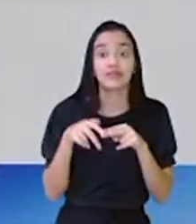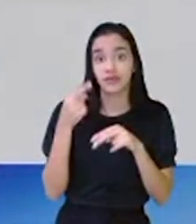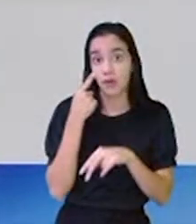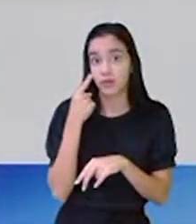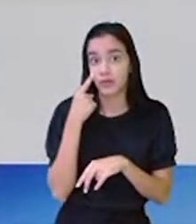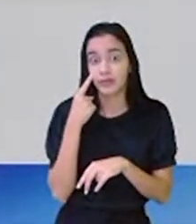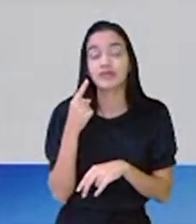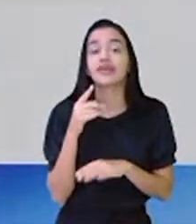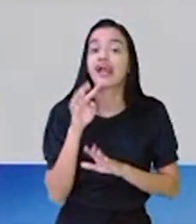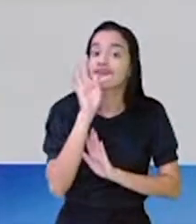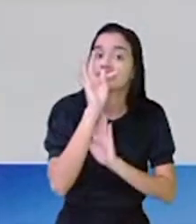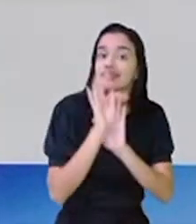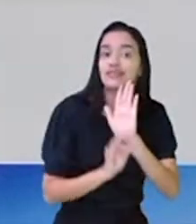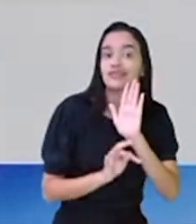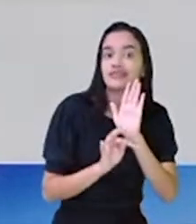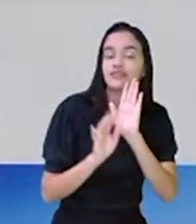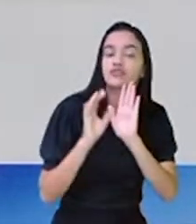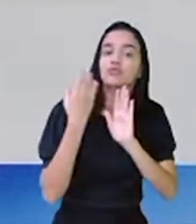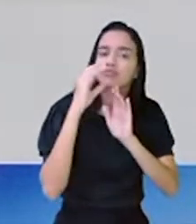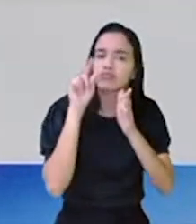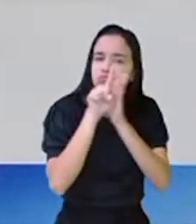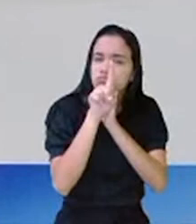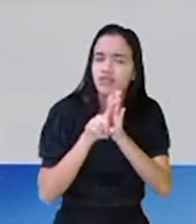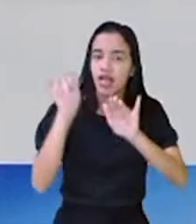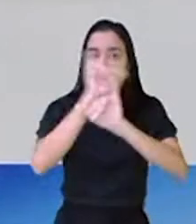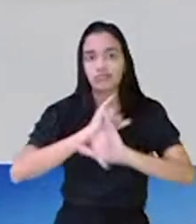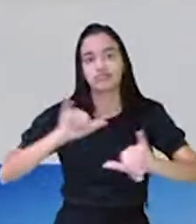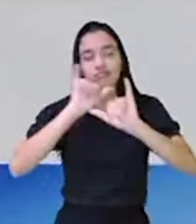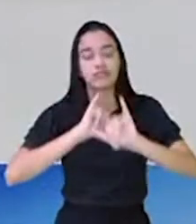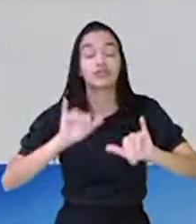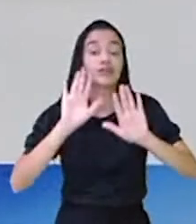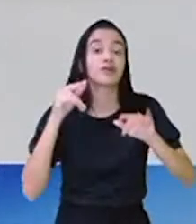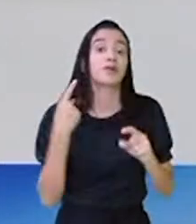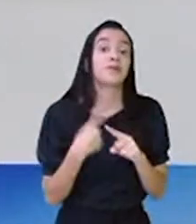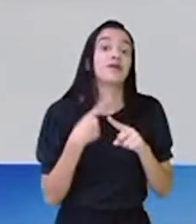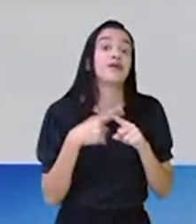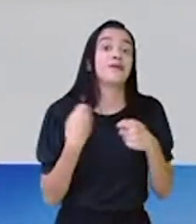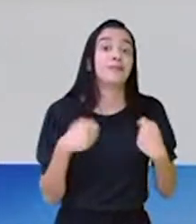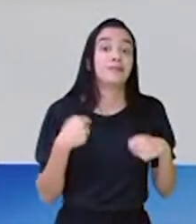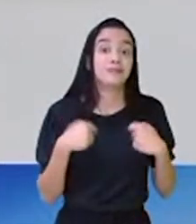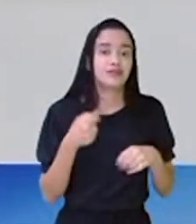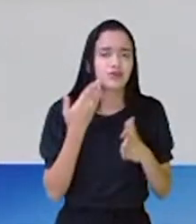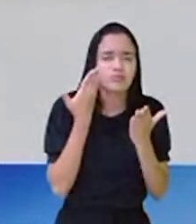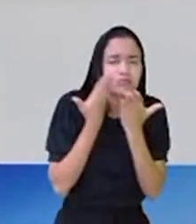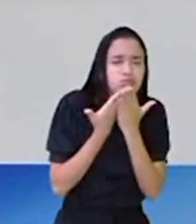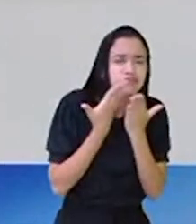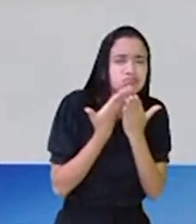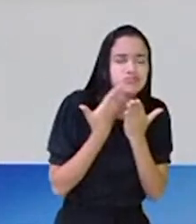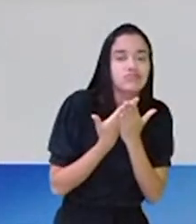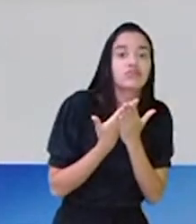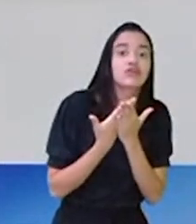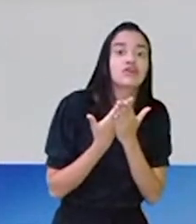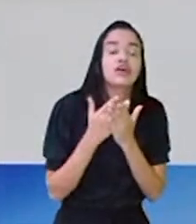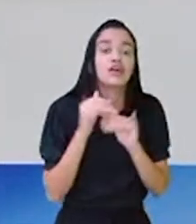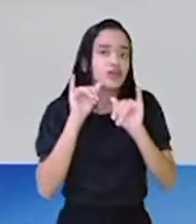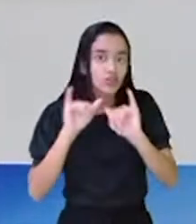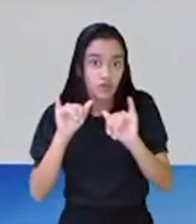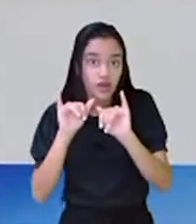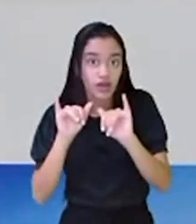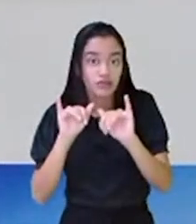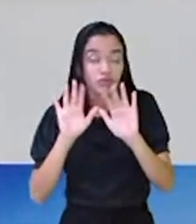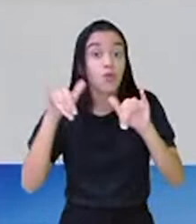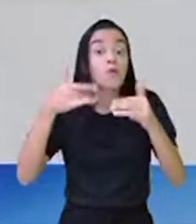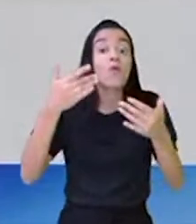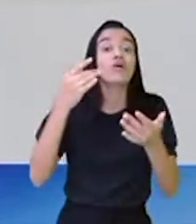o nome. Textos de divulgação científica. Porque ele precisa ser estudado. Ele só vai ser divulgado depois